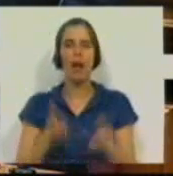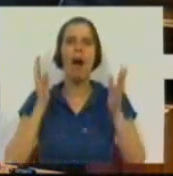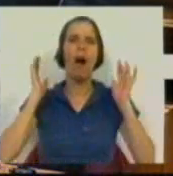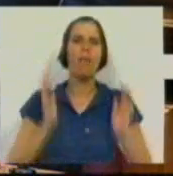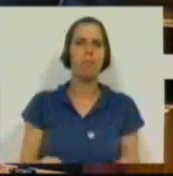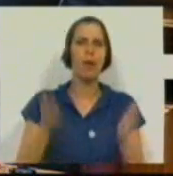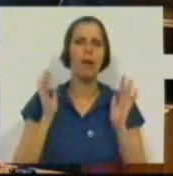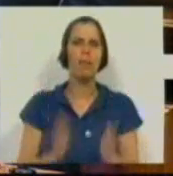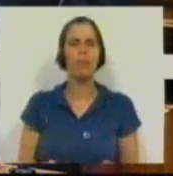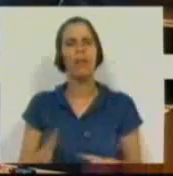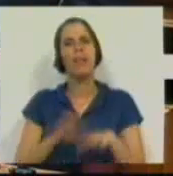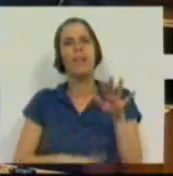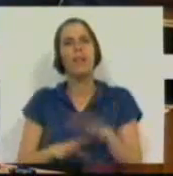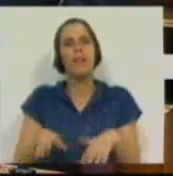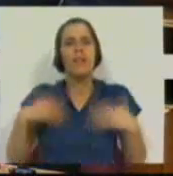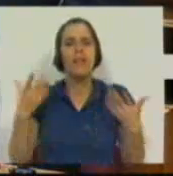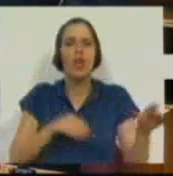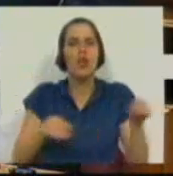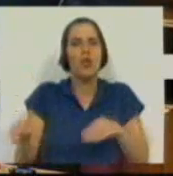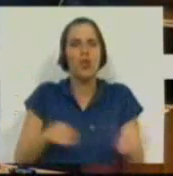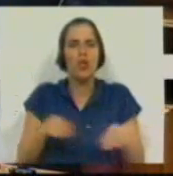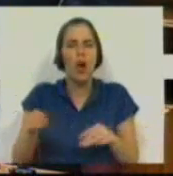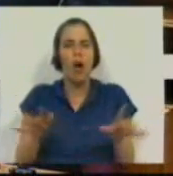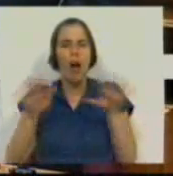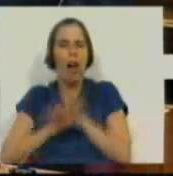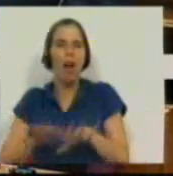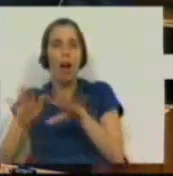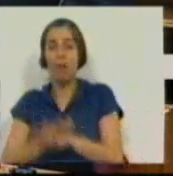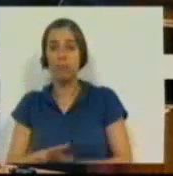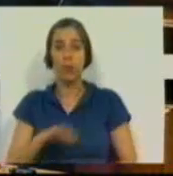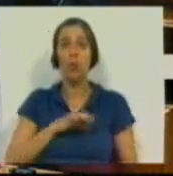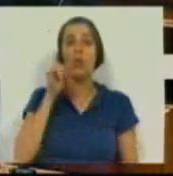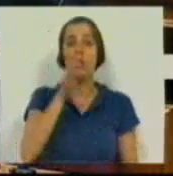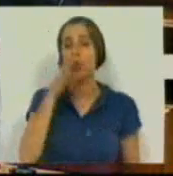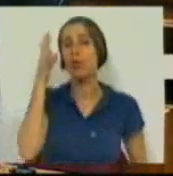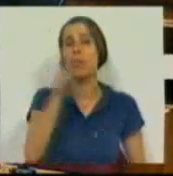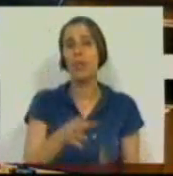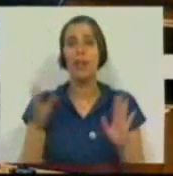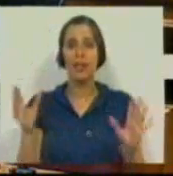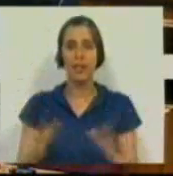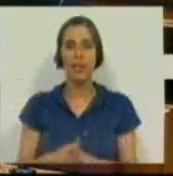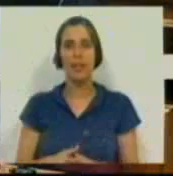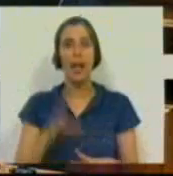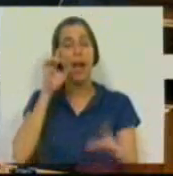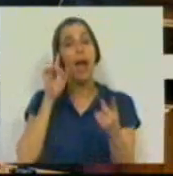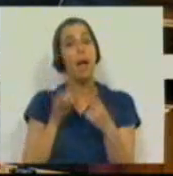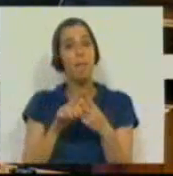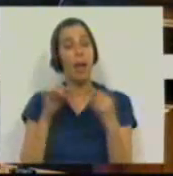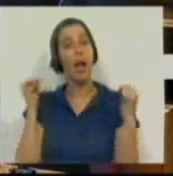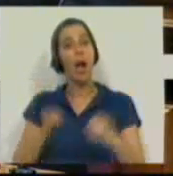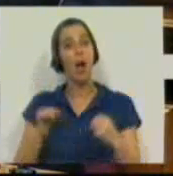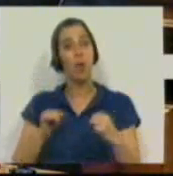adianta fazer aqui jogos de sombra. Quando os senhores dizem que a meta